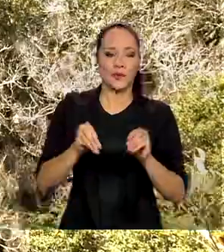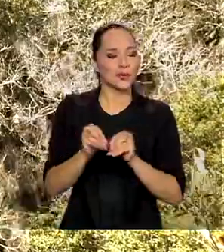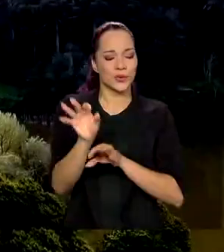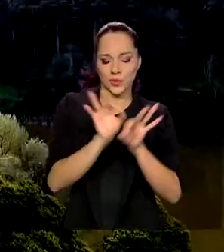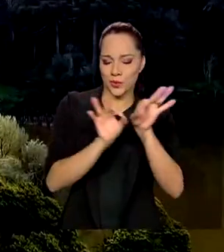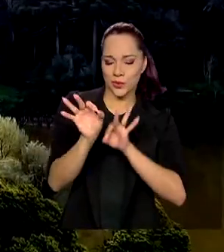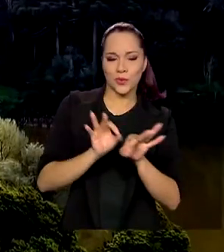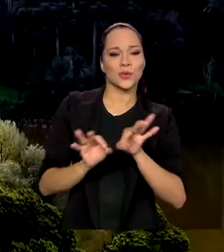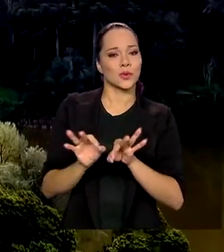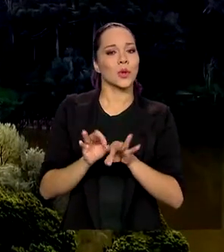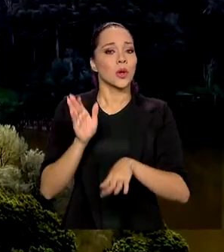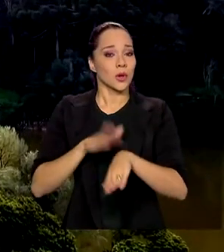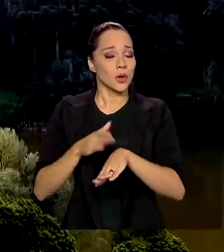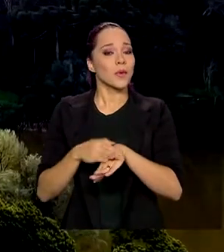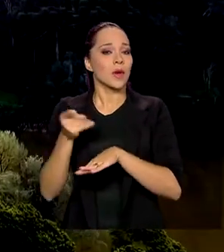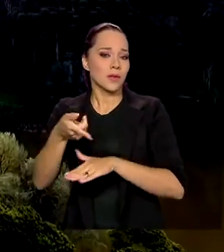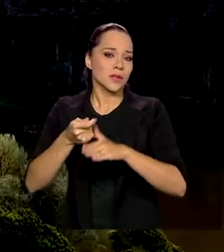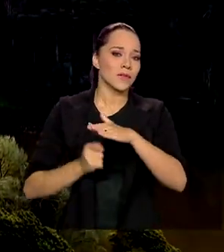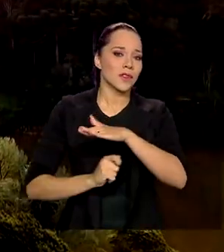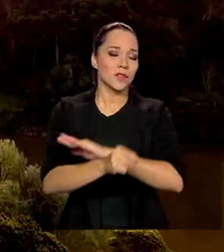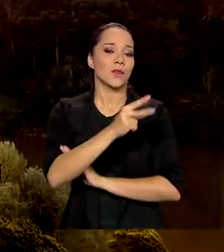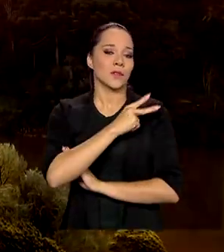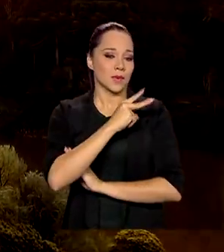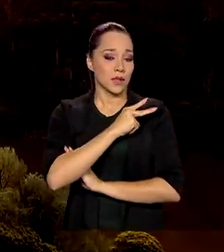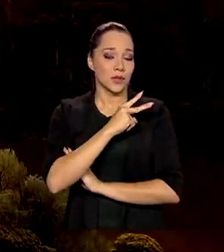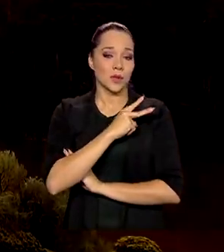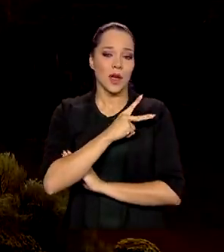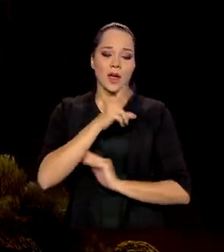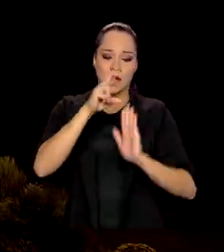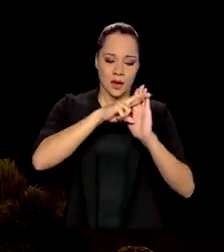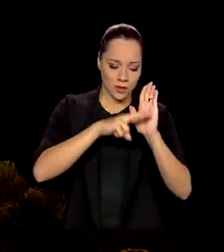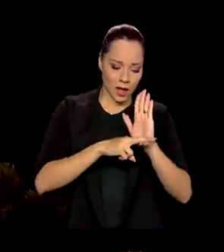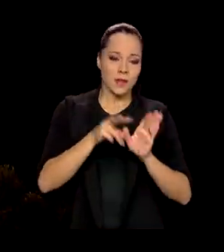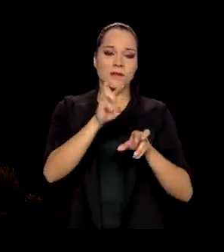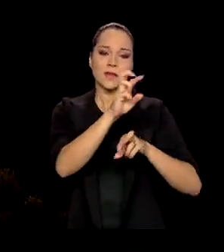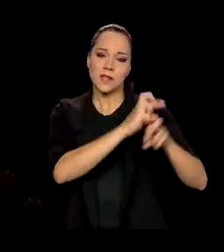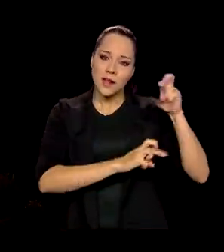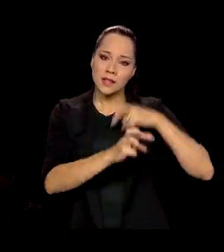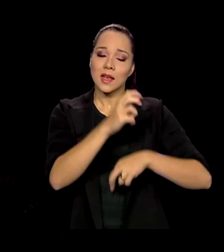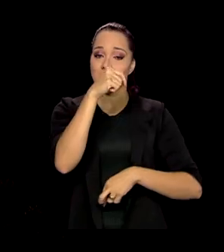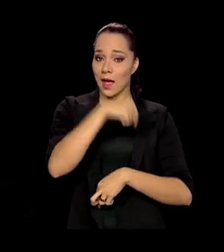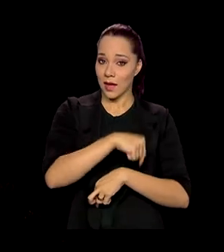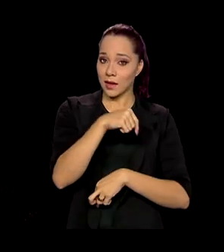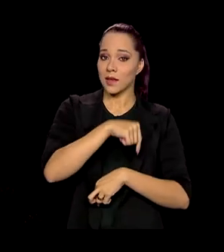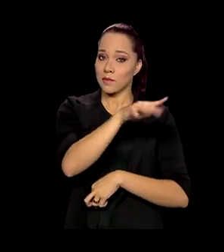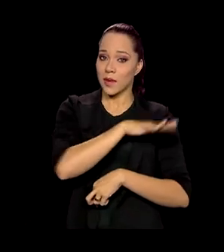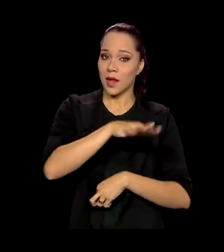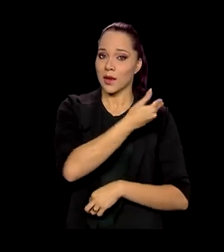feito com recursos desses investidores privados e regulado e fiscalizado aqui pelo setor público. Obrigado. Obrigado. Obrigado. Obrigado. Obrigado. Obrigado. Obrigado.